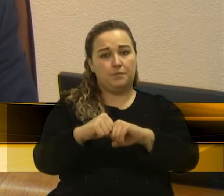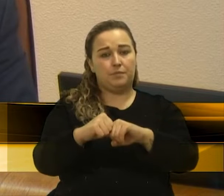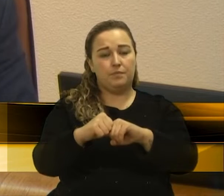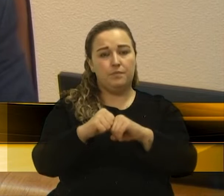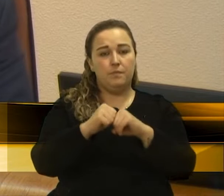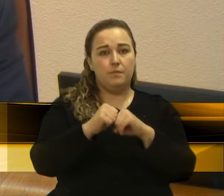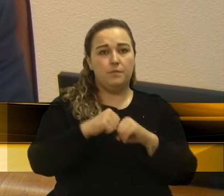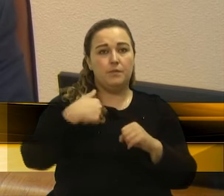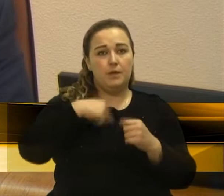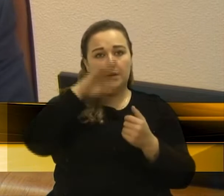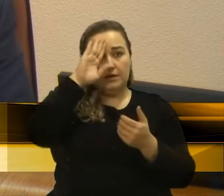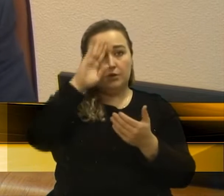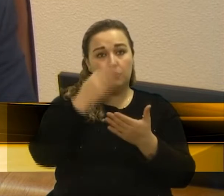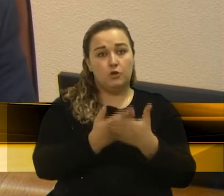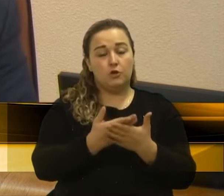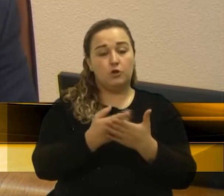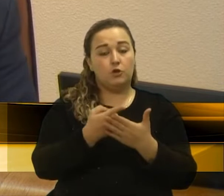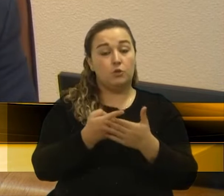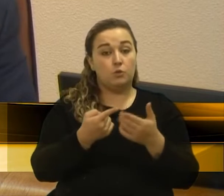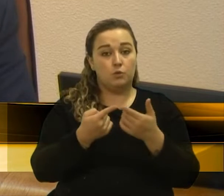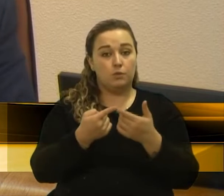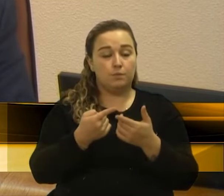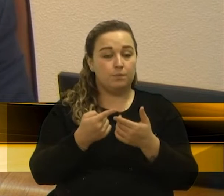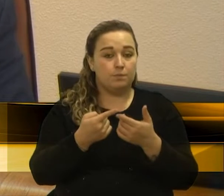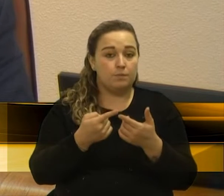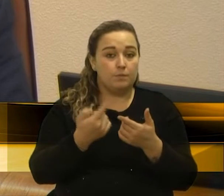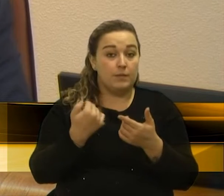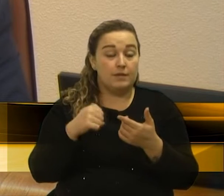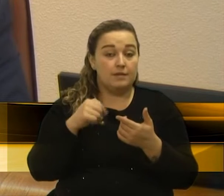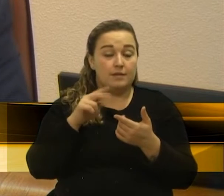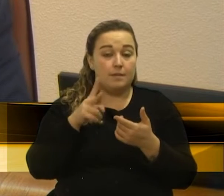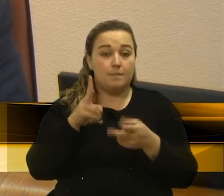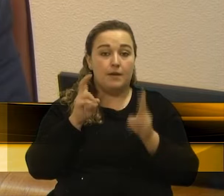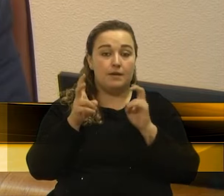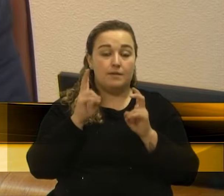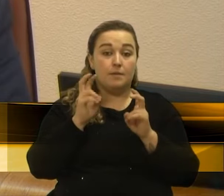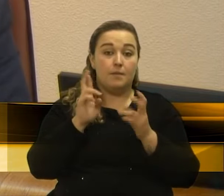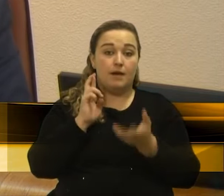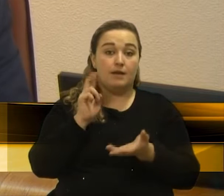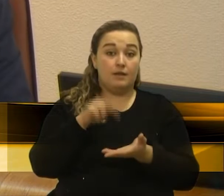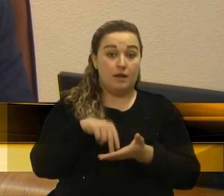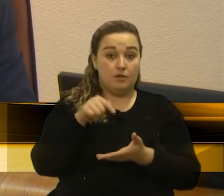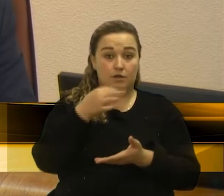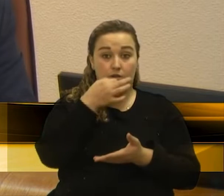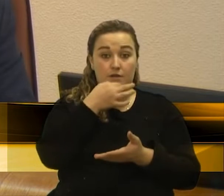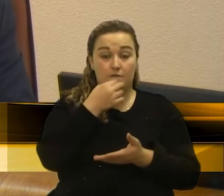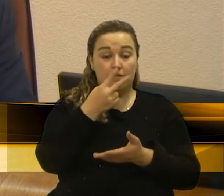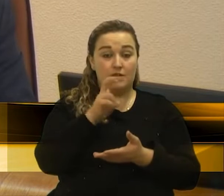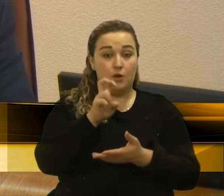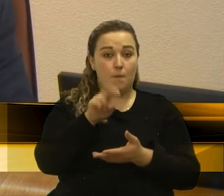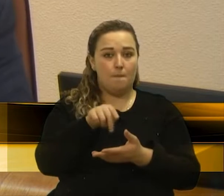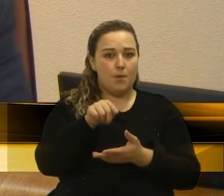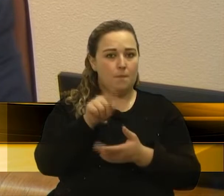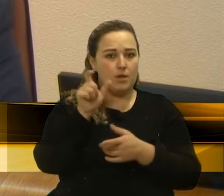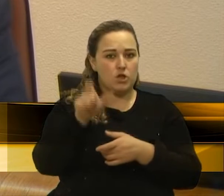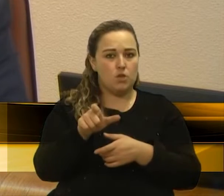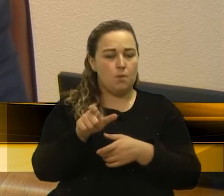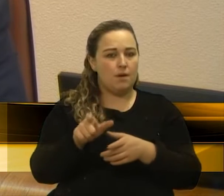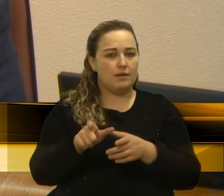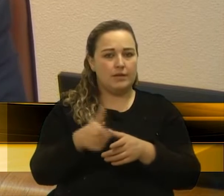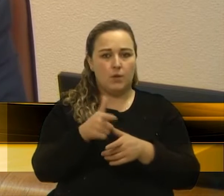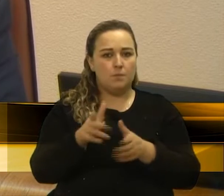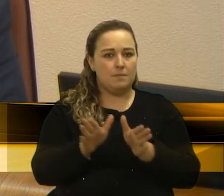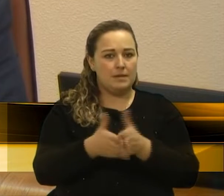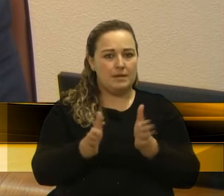abraçando os números, tem uma dimensão da realidade. Eu vou dar uma dimensão da realidade de Caxias do Sul, 25 mil desempregados, mais de 14 mil